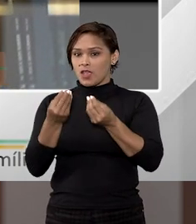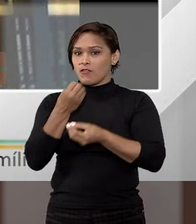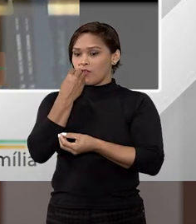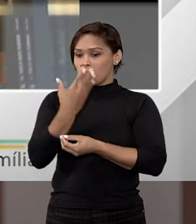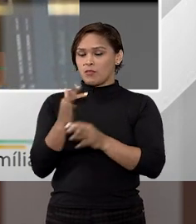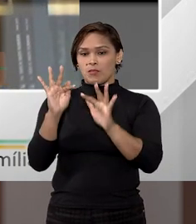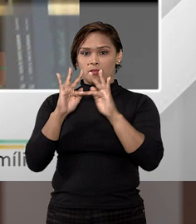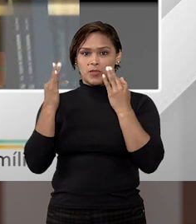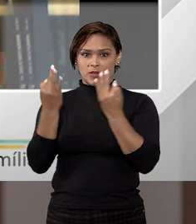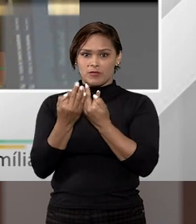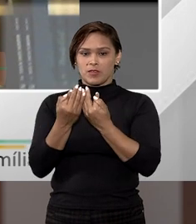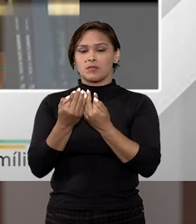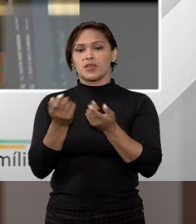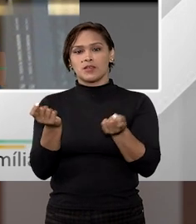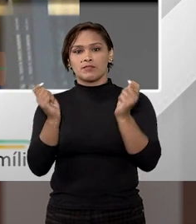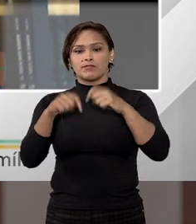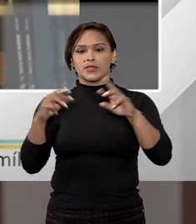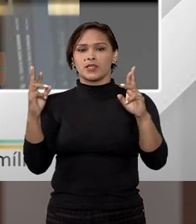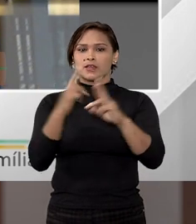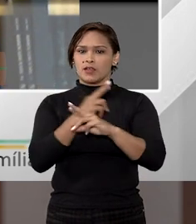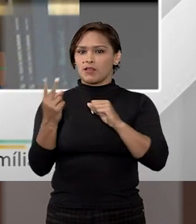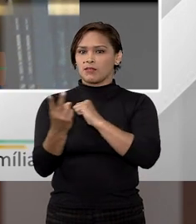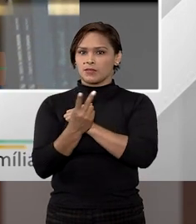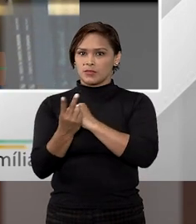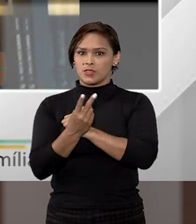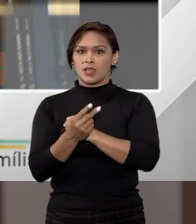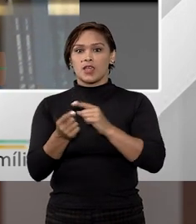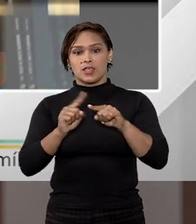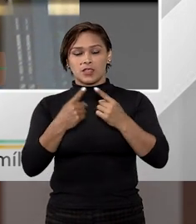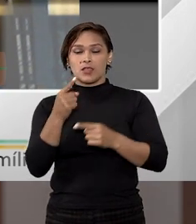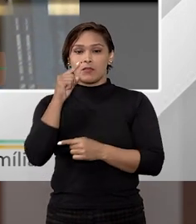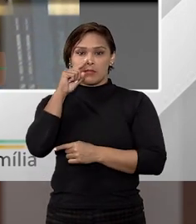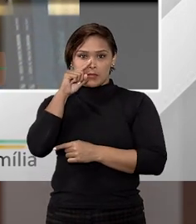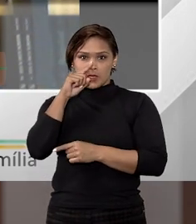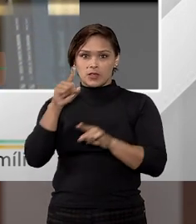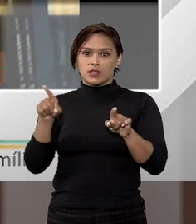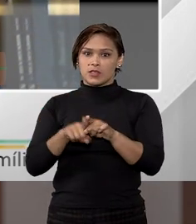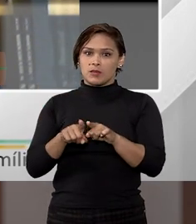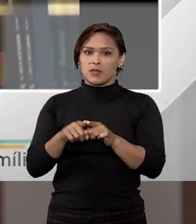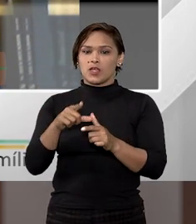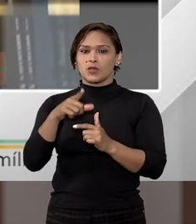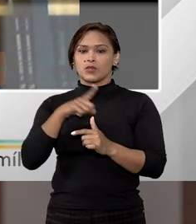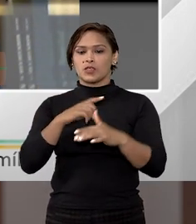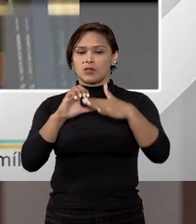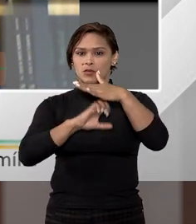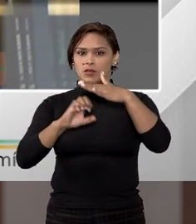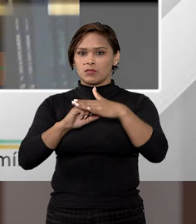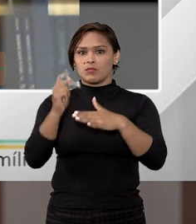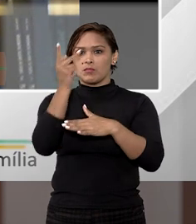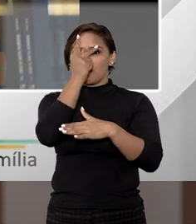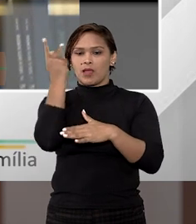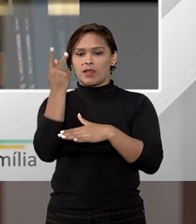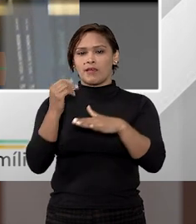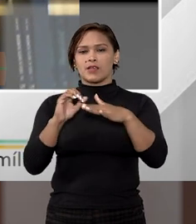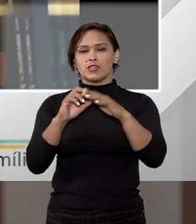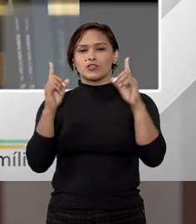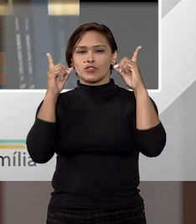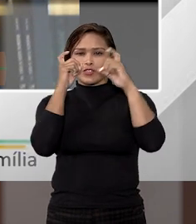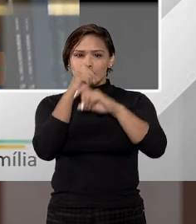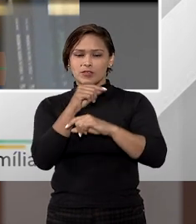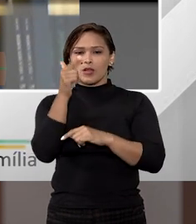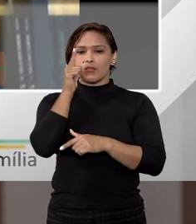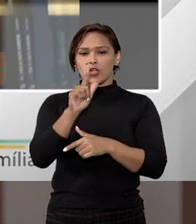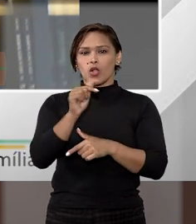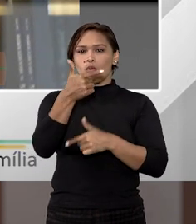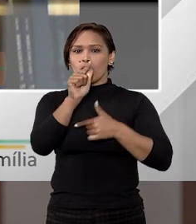própria entidade familiar e também tem se permitido relativizar a proteção. Então, é muito perigoso quando a gente tem uma empresa familiar assim, por mais difícil que seja